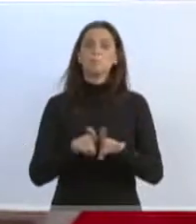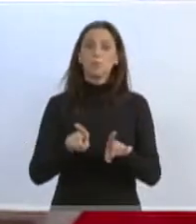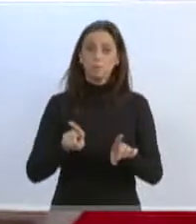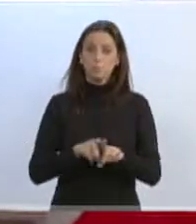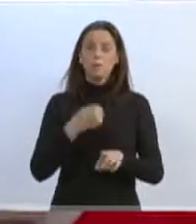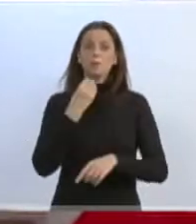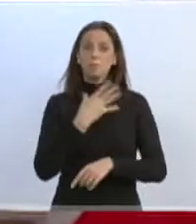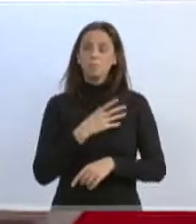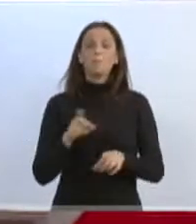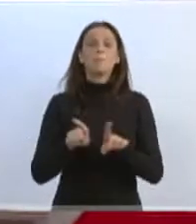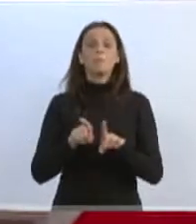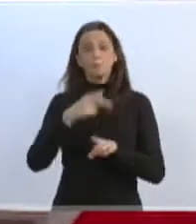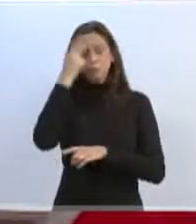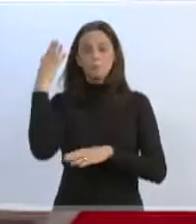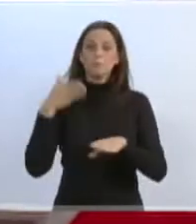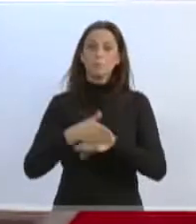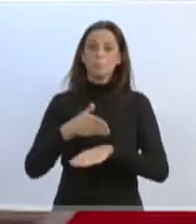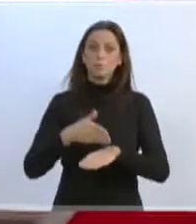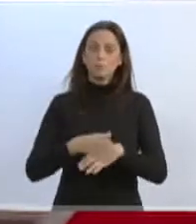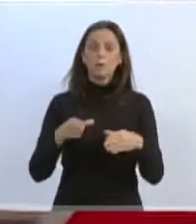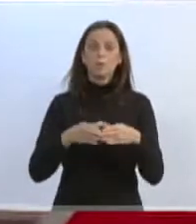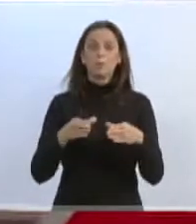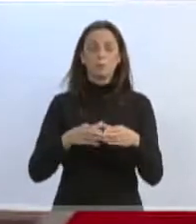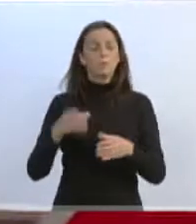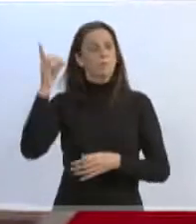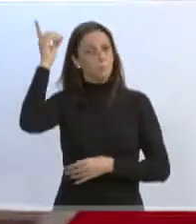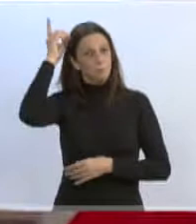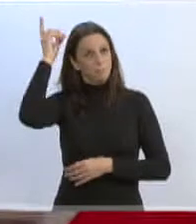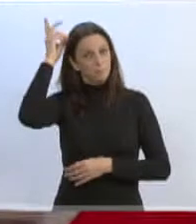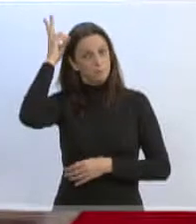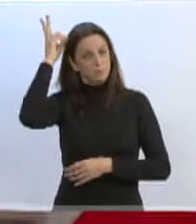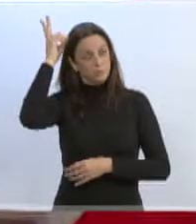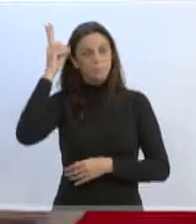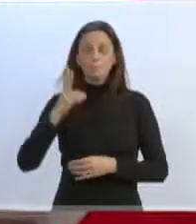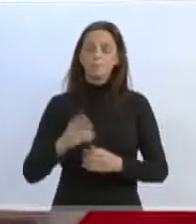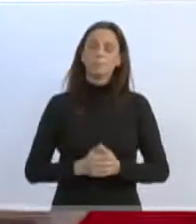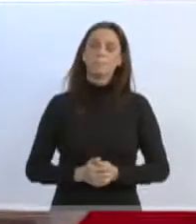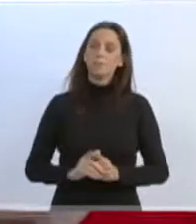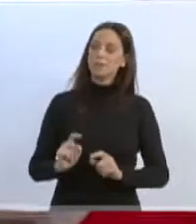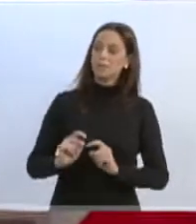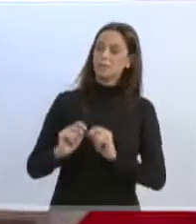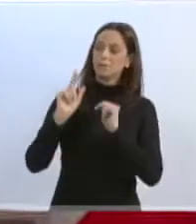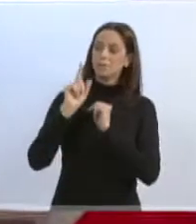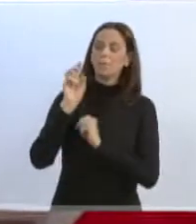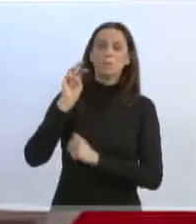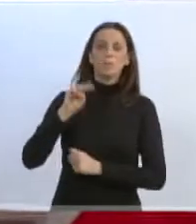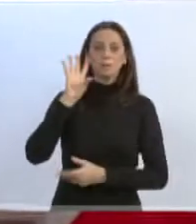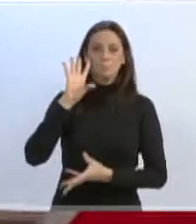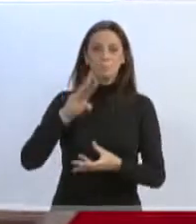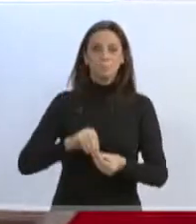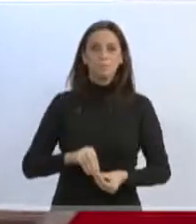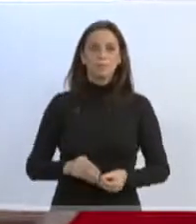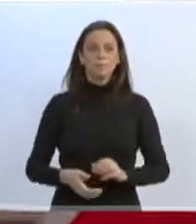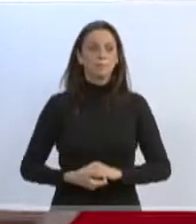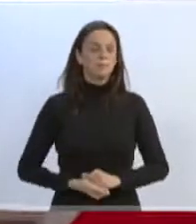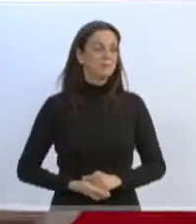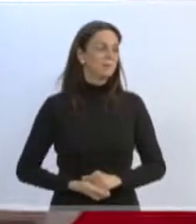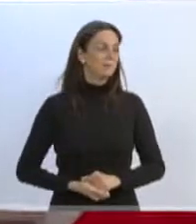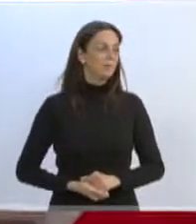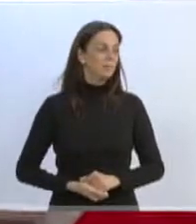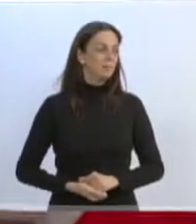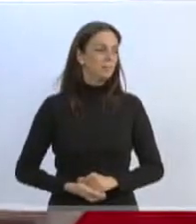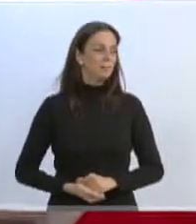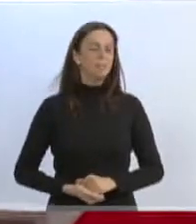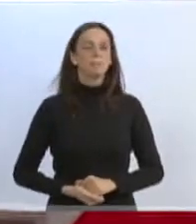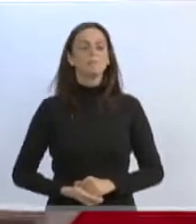parte da comunidade indígena, e que representa aquele povo. Por fim, presidente, peço mais um minuto e meio para concluir. Mais um minuto e meio.